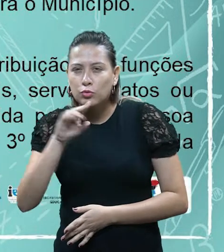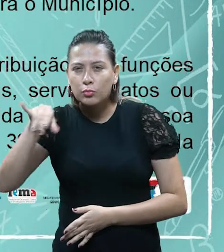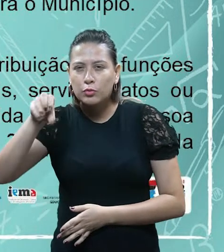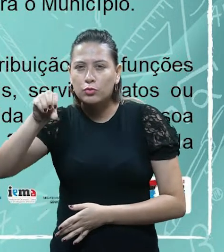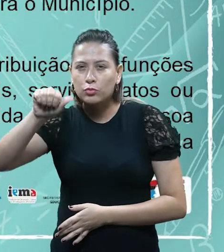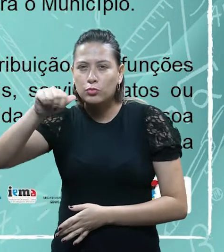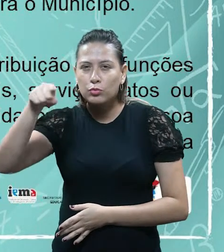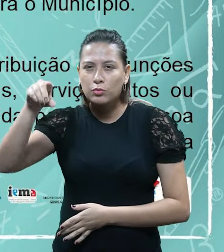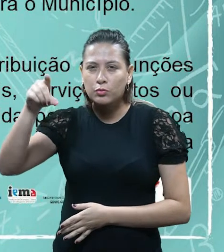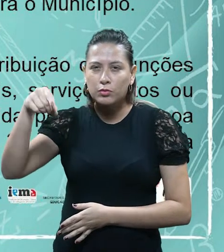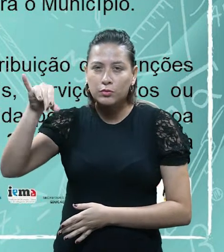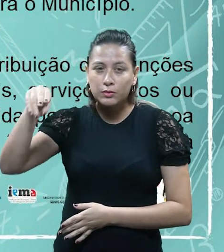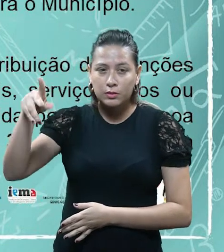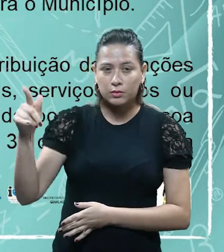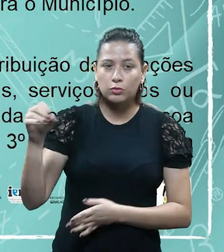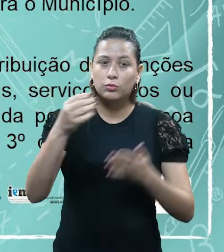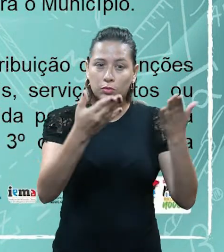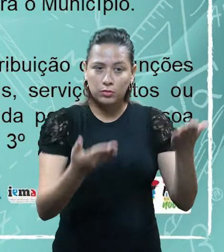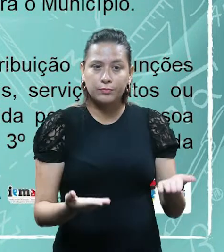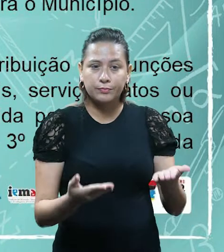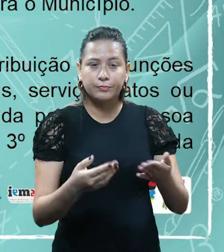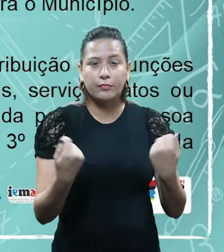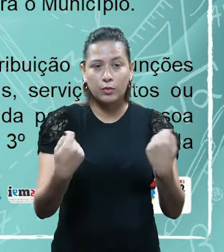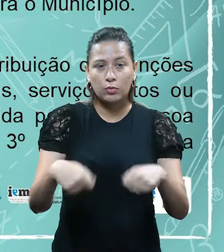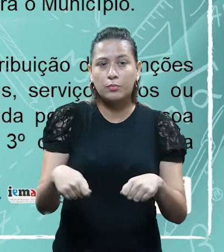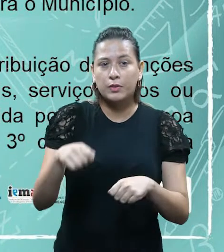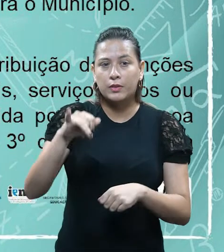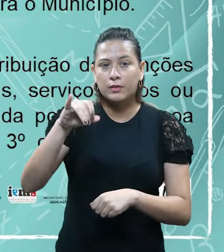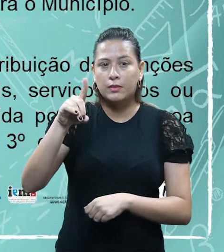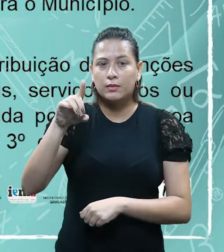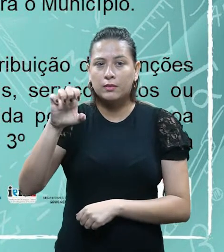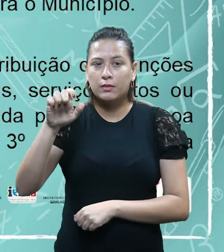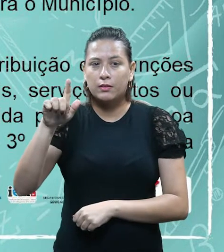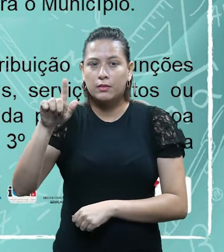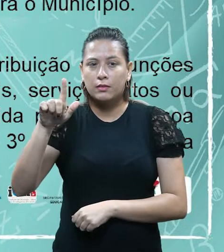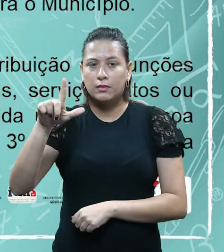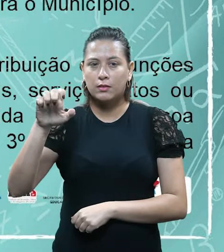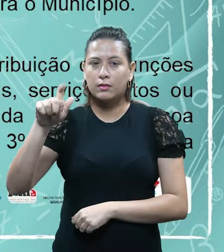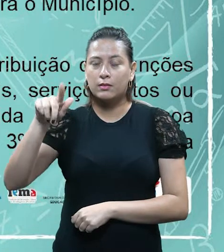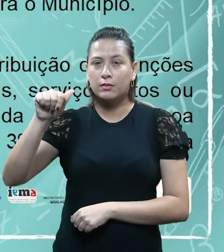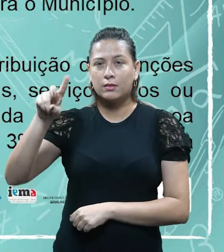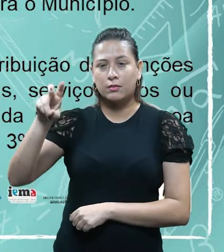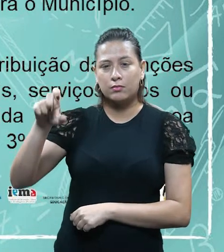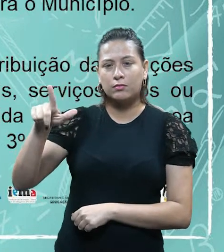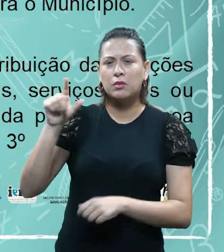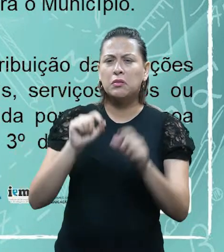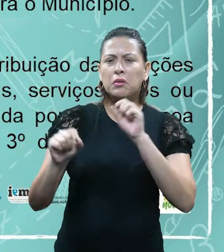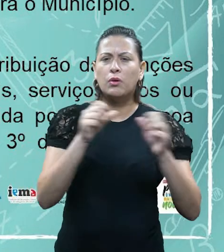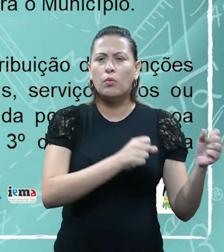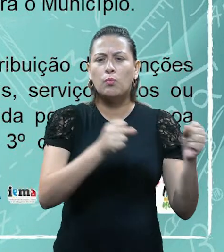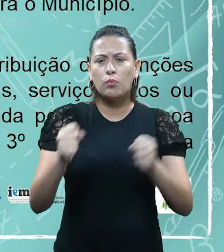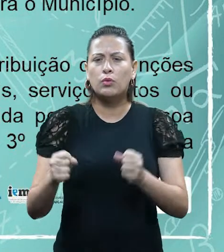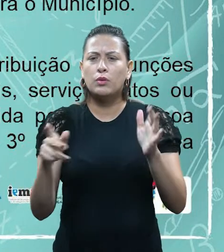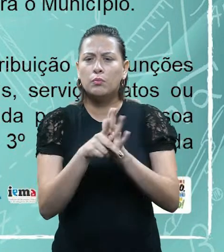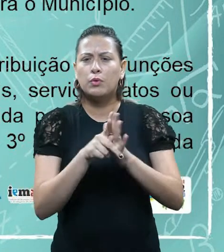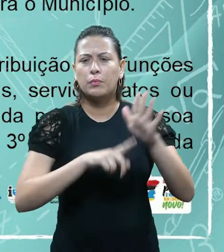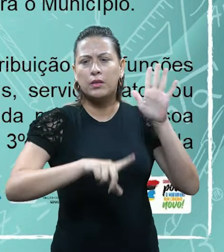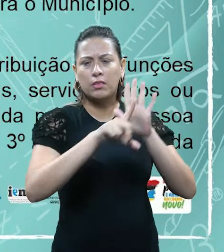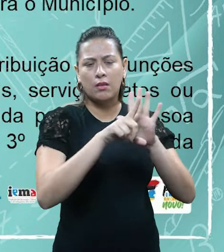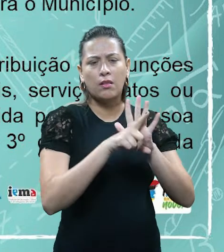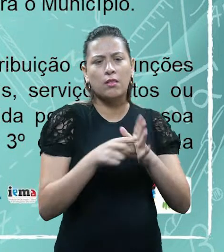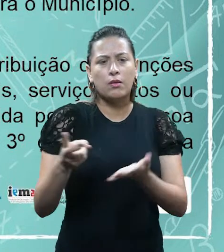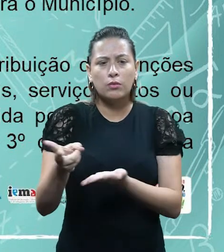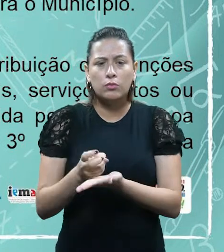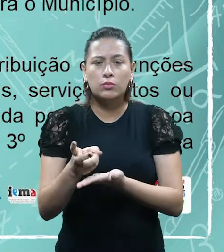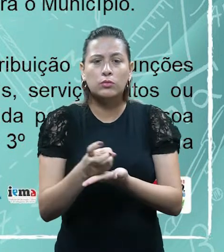competência, ela é indelegável, né, é justamente, pois o poder de legislar sobre o tributo é exclusivo daquele ente